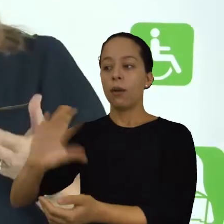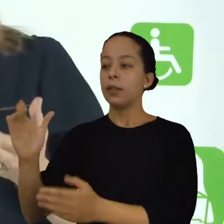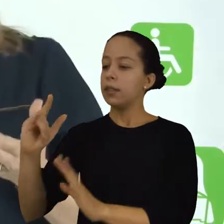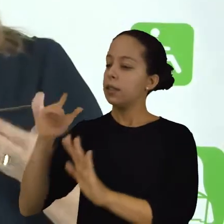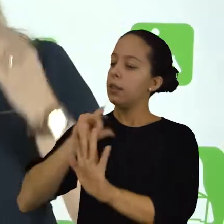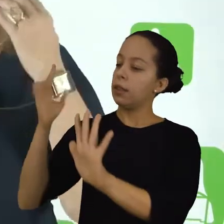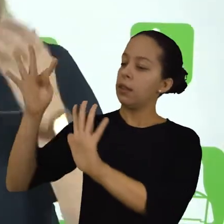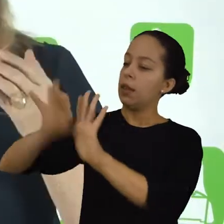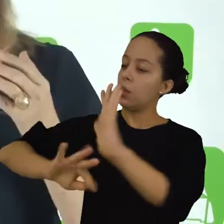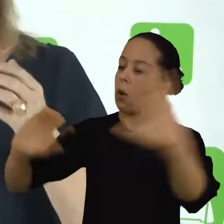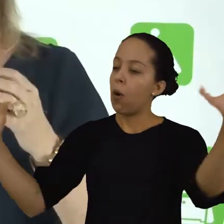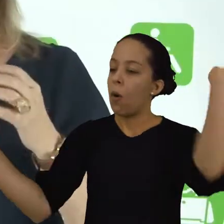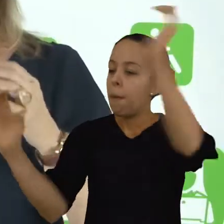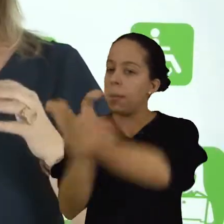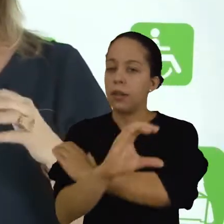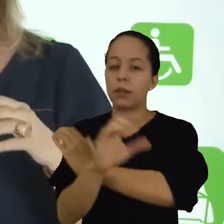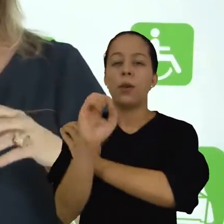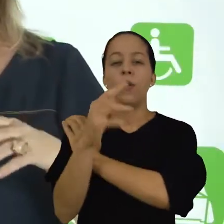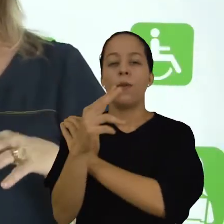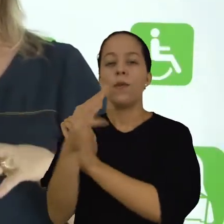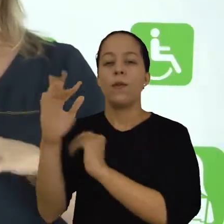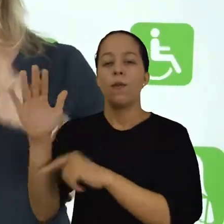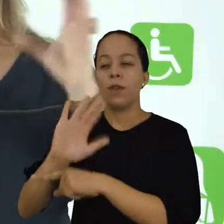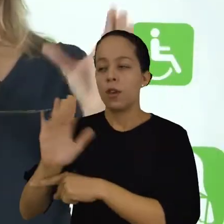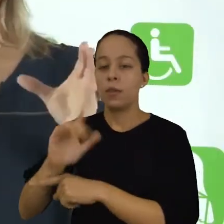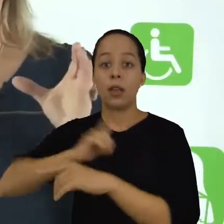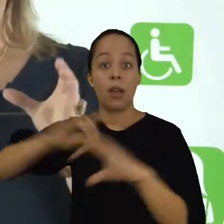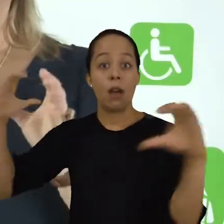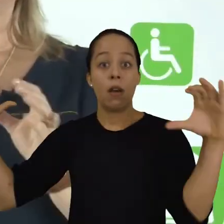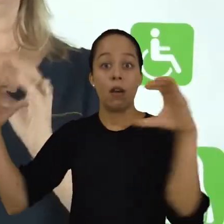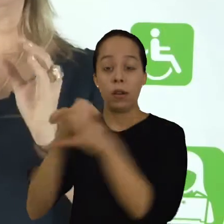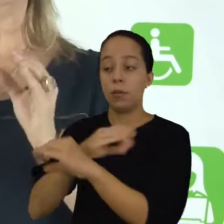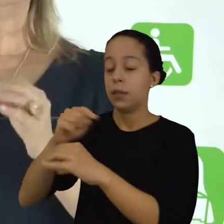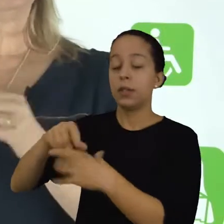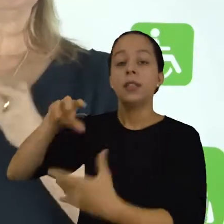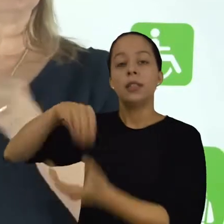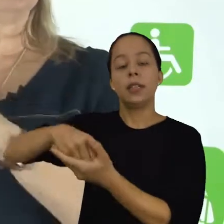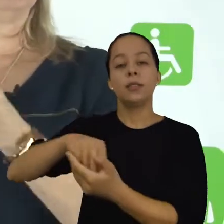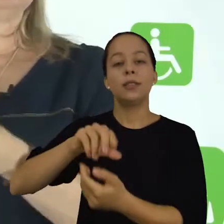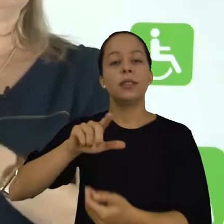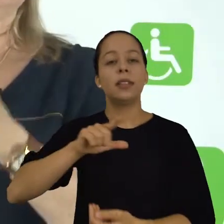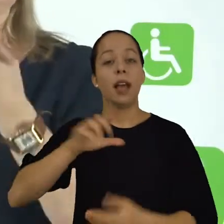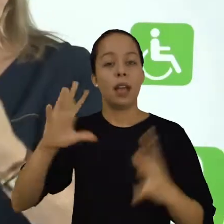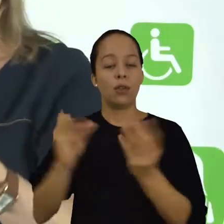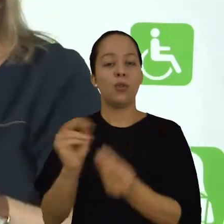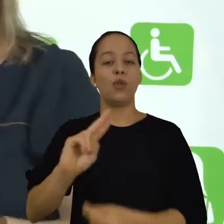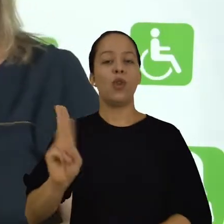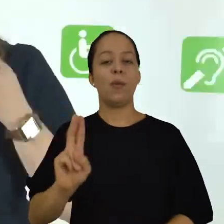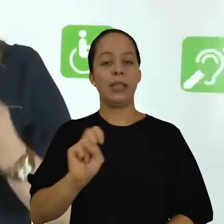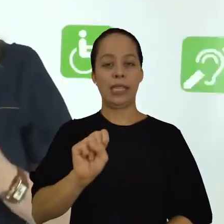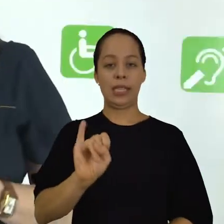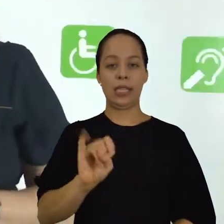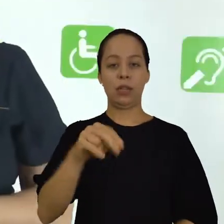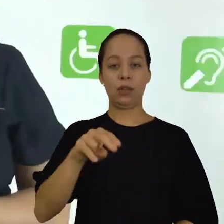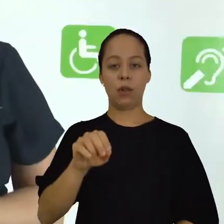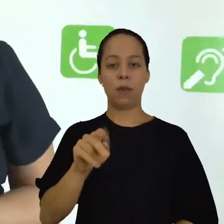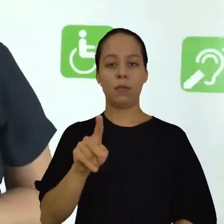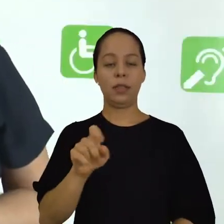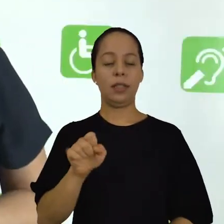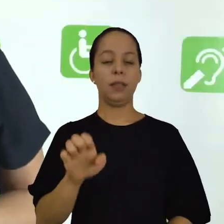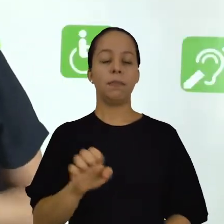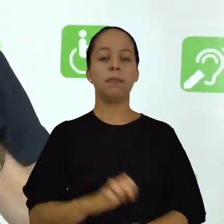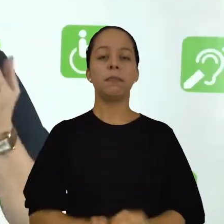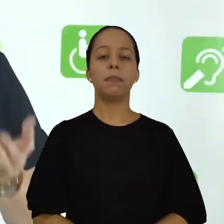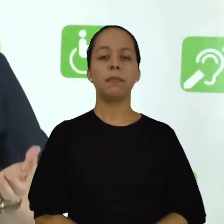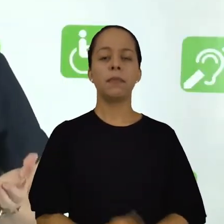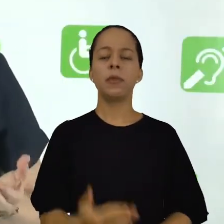completa. Quando esse resumo está relacionado a uma obra completa, esse resumo recebe o nome de sinopse. Então, surge o seguinte